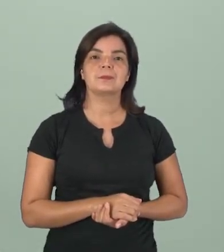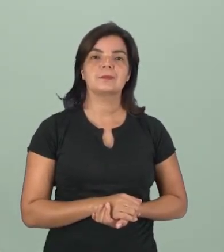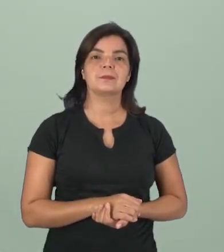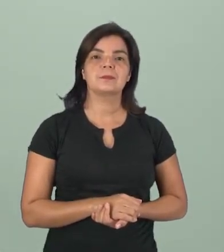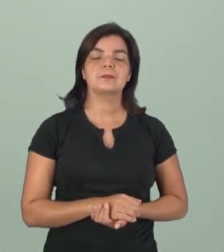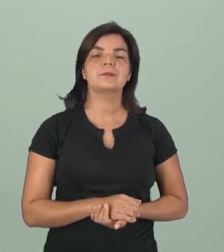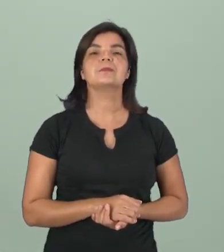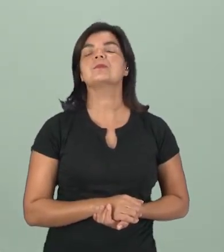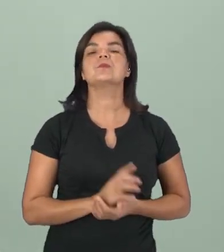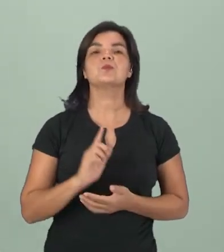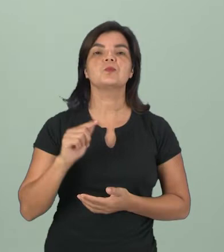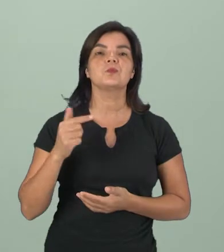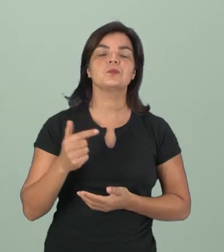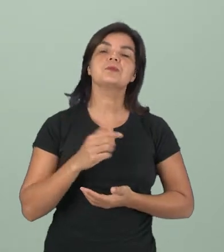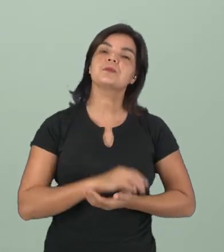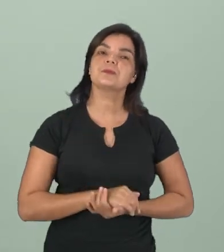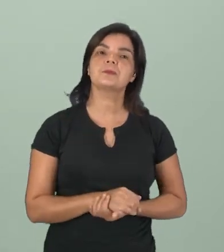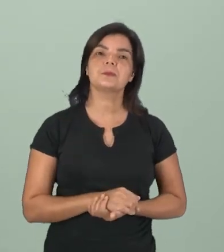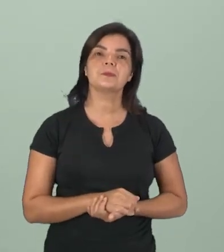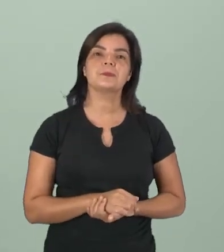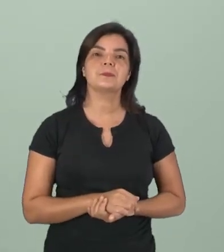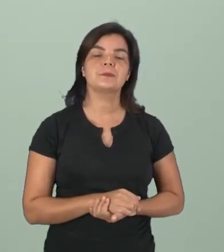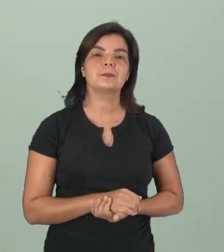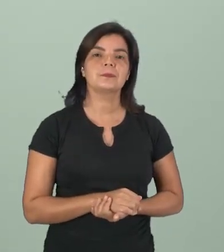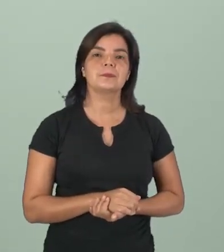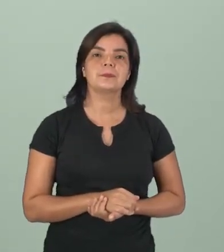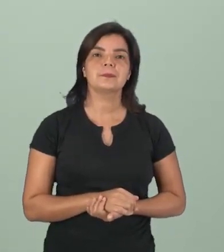Vamos para mais um.